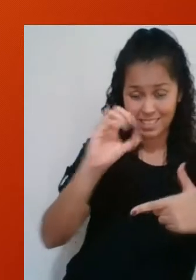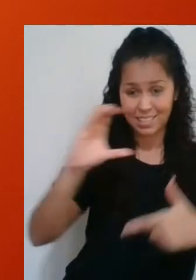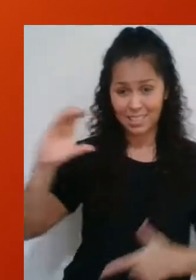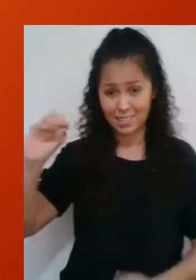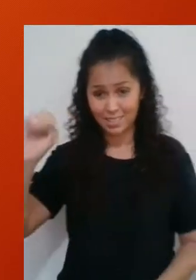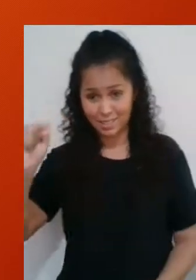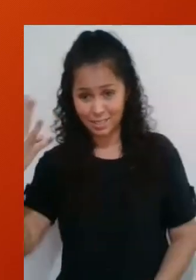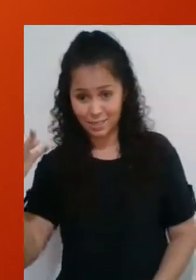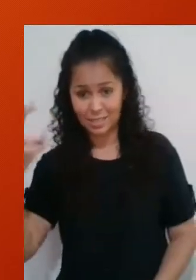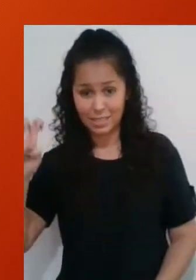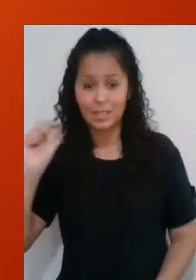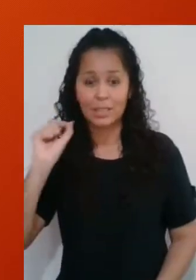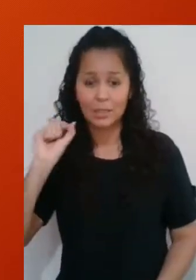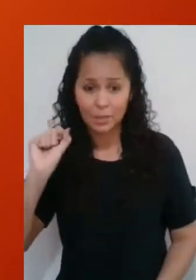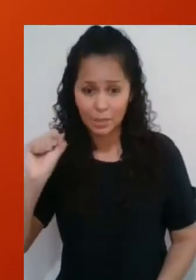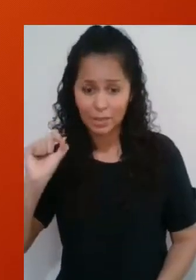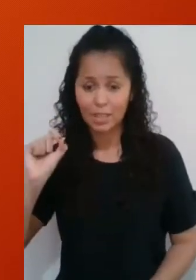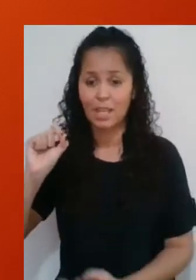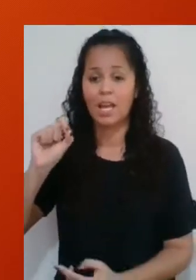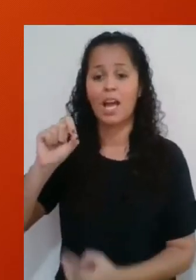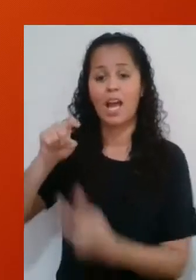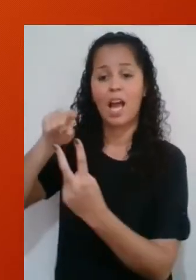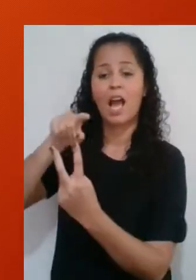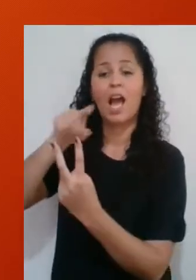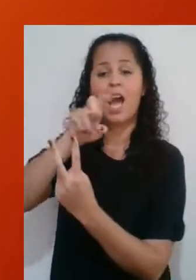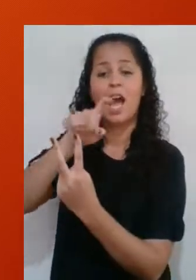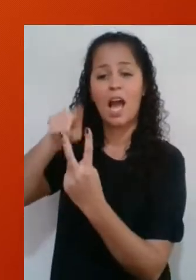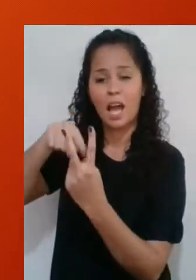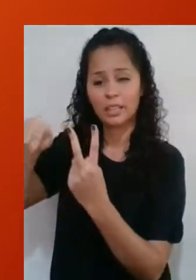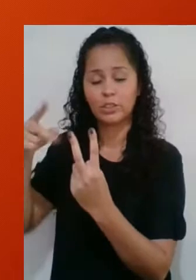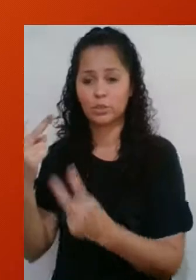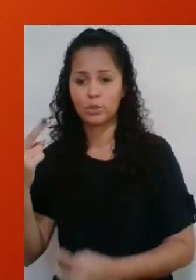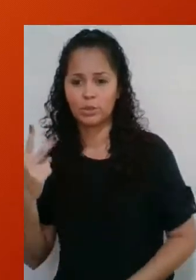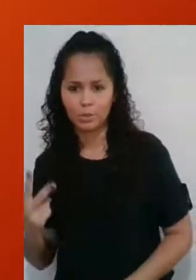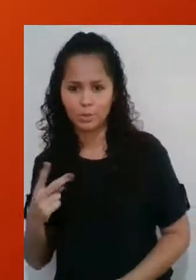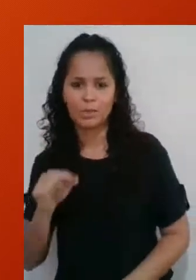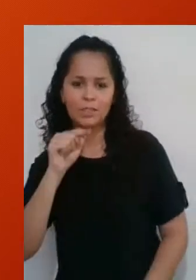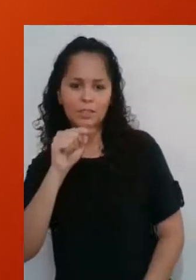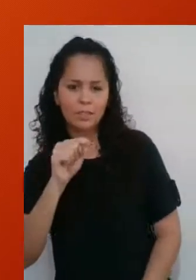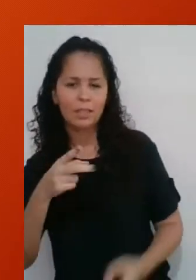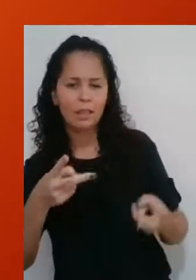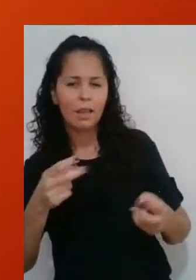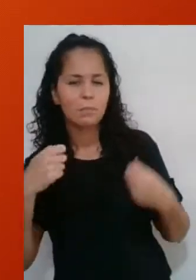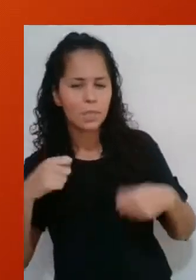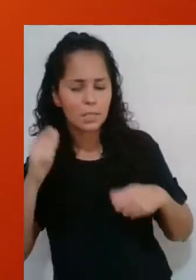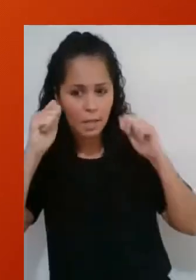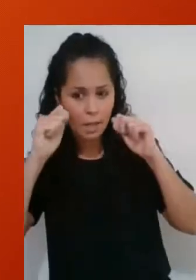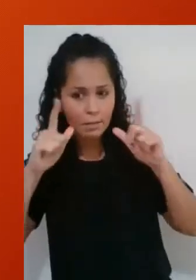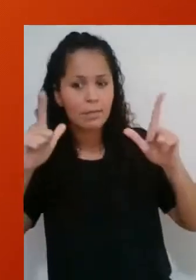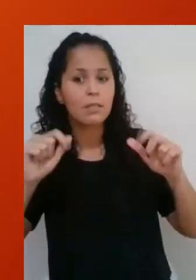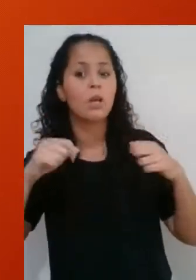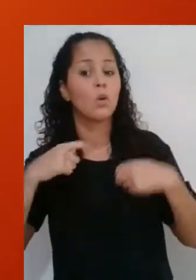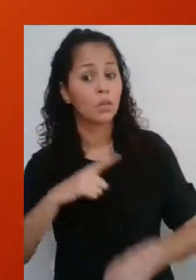e o cosseno de 45 é raiz de 2 sobre 2, essa medida valerá 5 raiz de 2. E aqui eu chamo a sua atenção